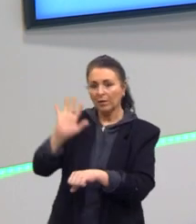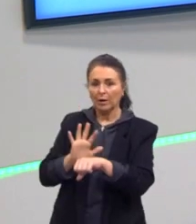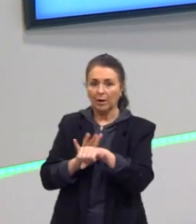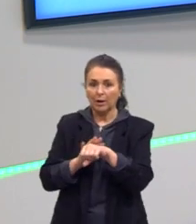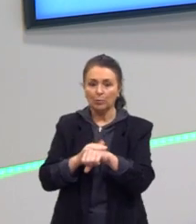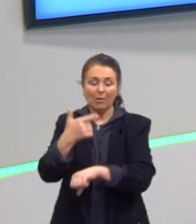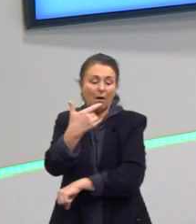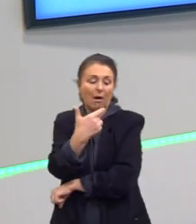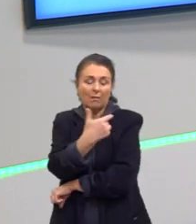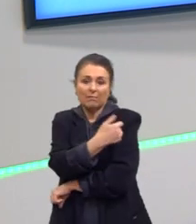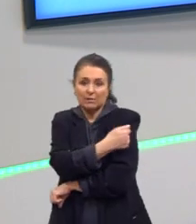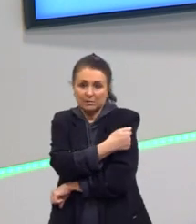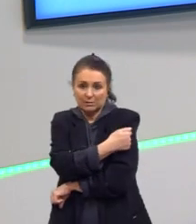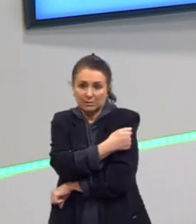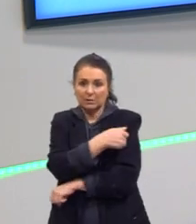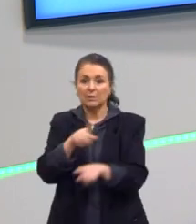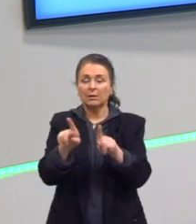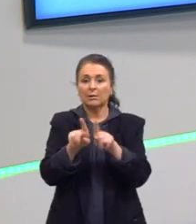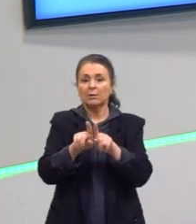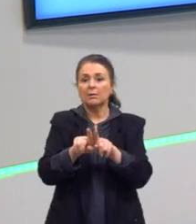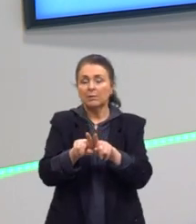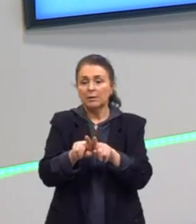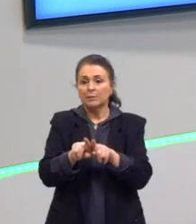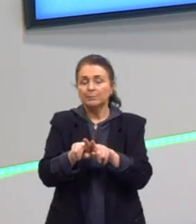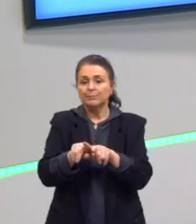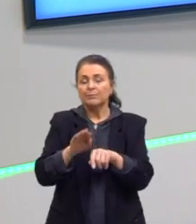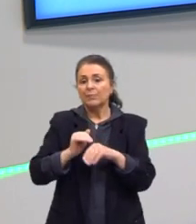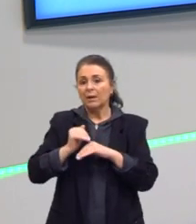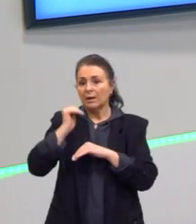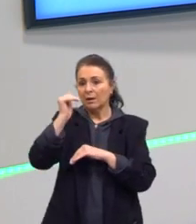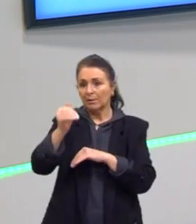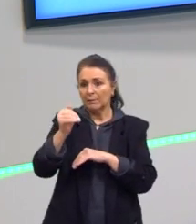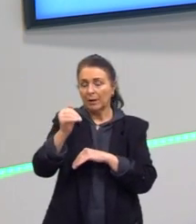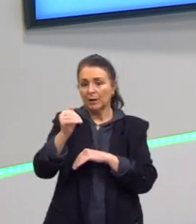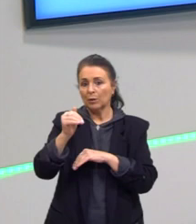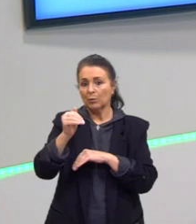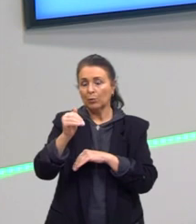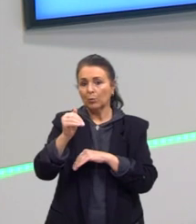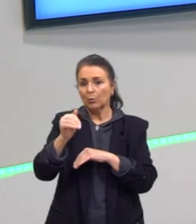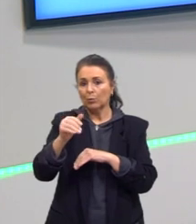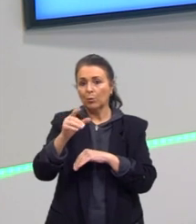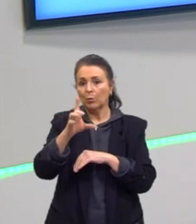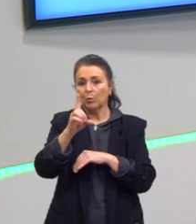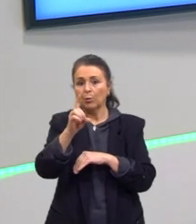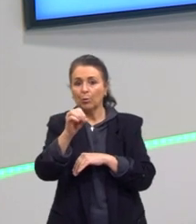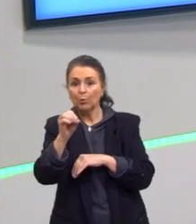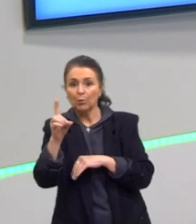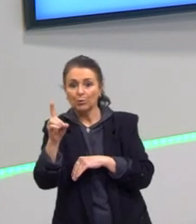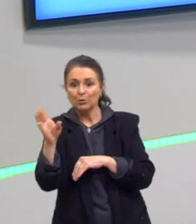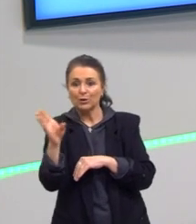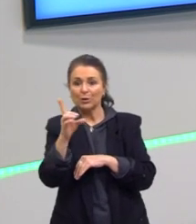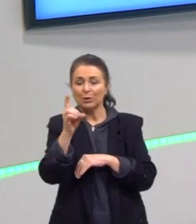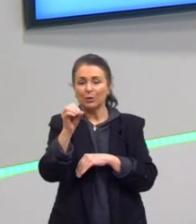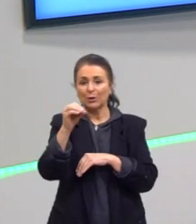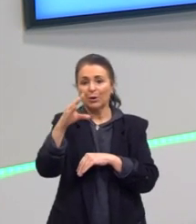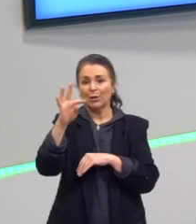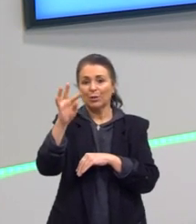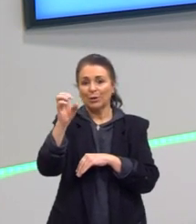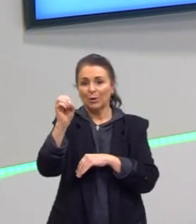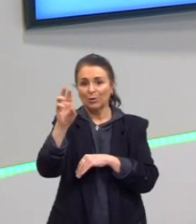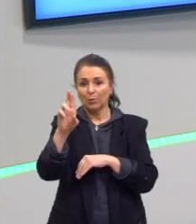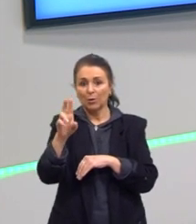vacinação. E, além disso, o The Good Doctor tem a questão do rapaz, o doutor,